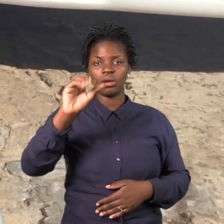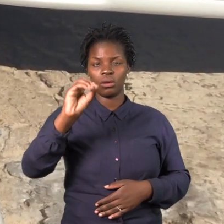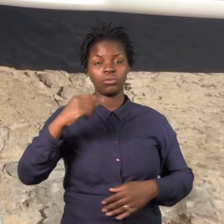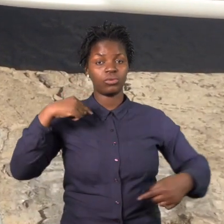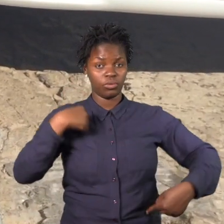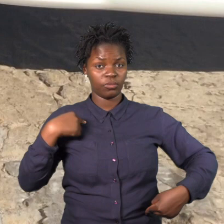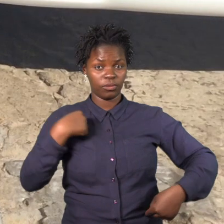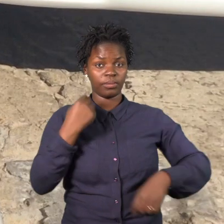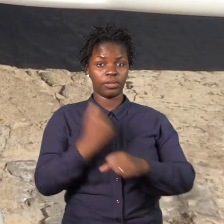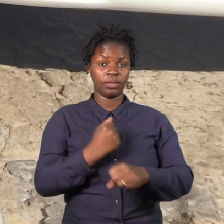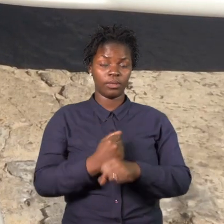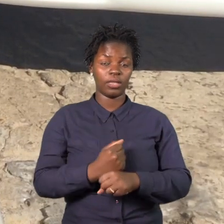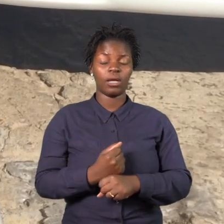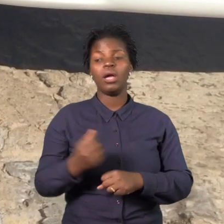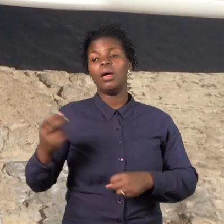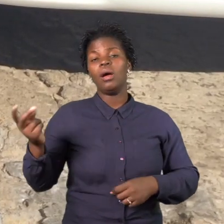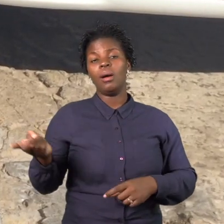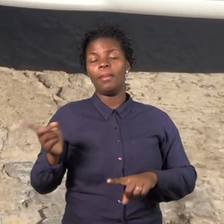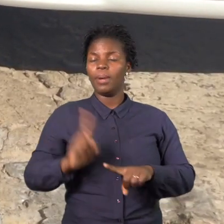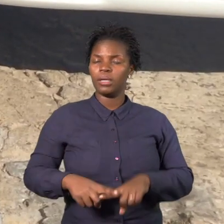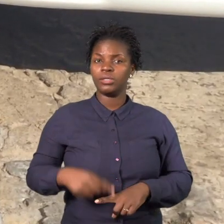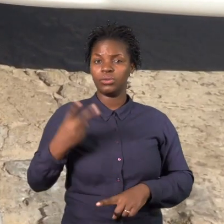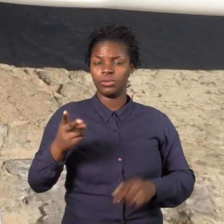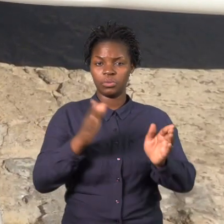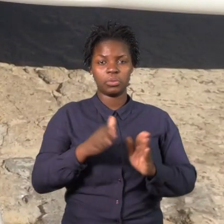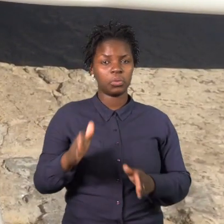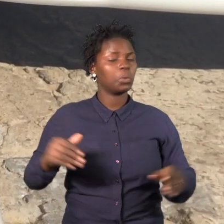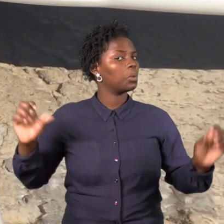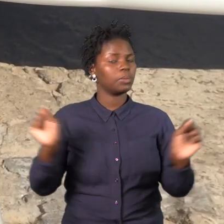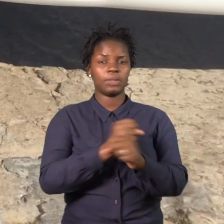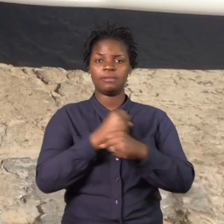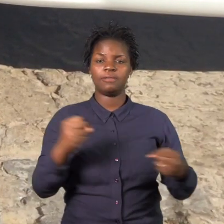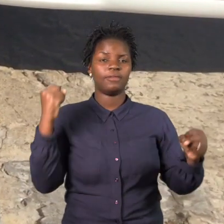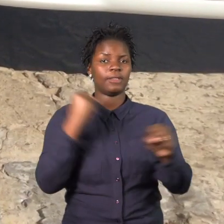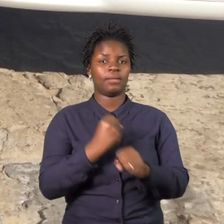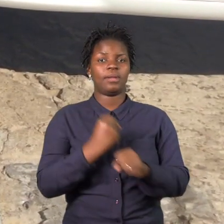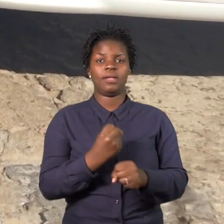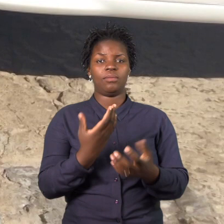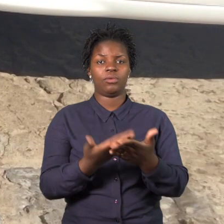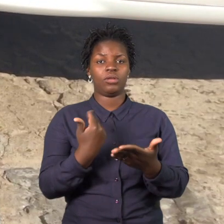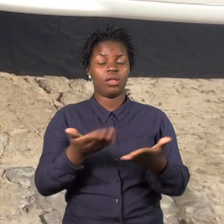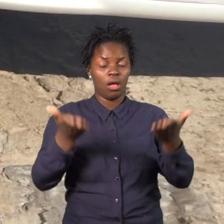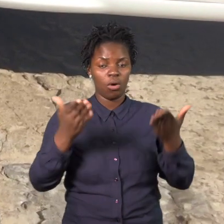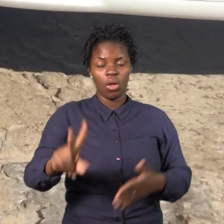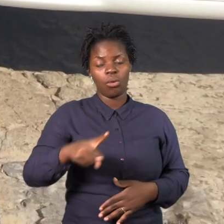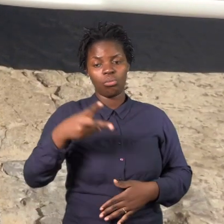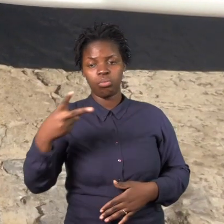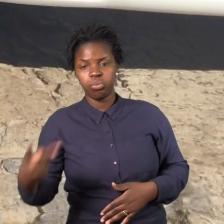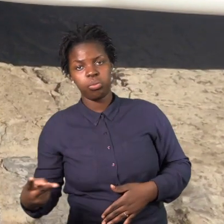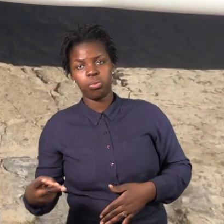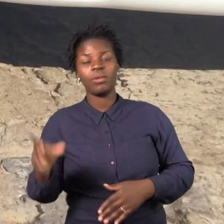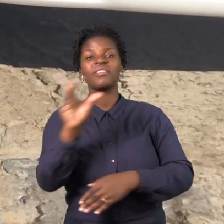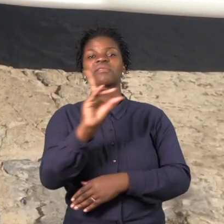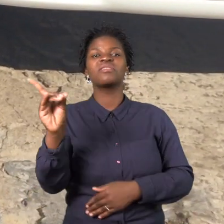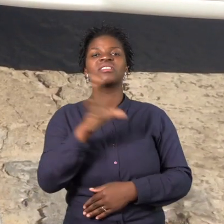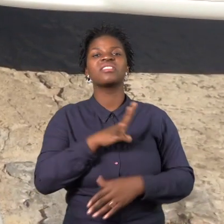conseguia sustentar conforme a minha família. Apanhava biscato, fazia os meus biscatos. Um dia que eu, às vezes, não